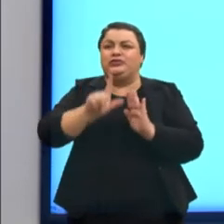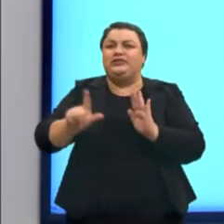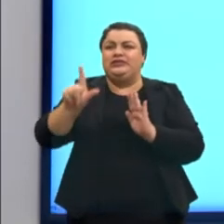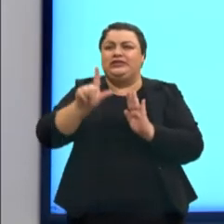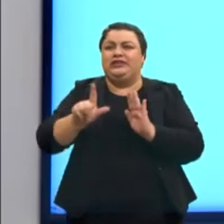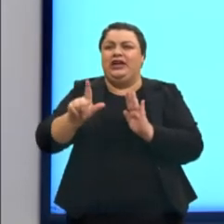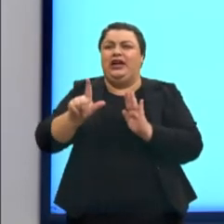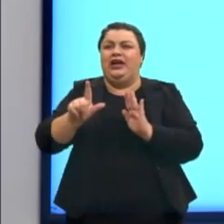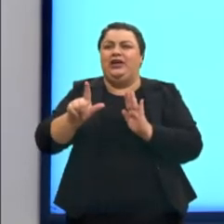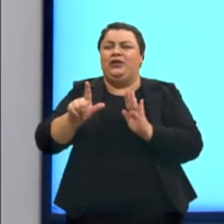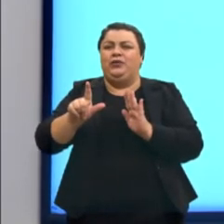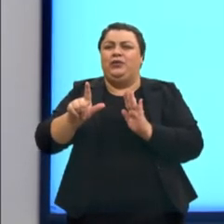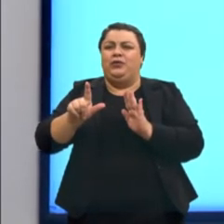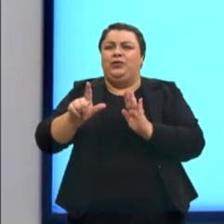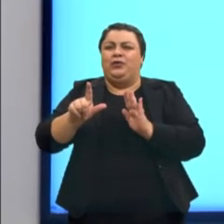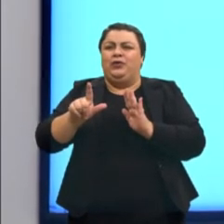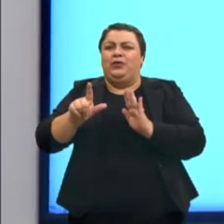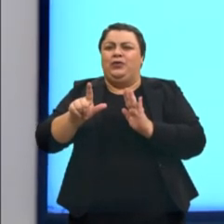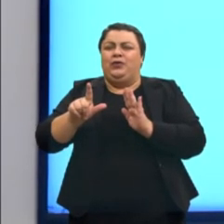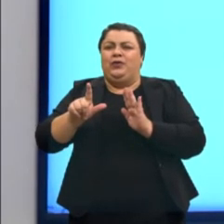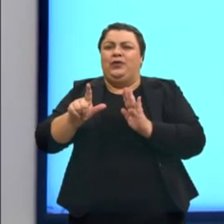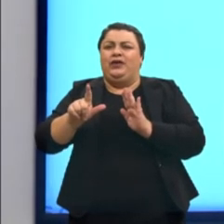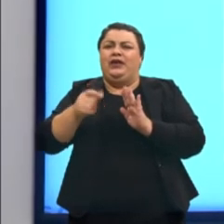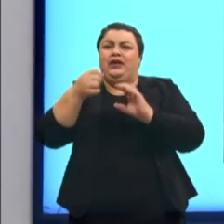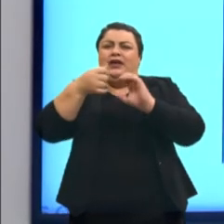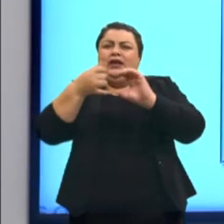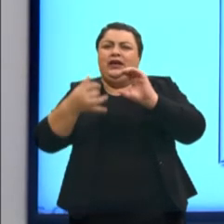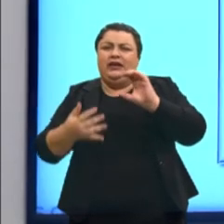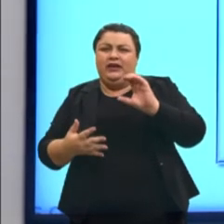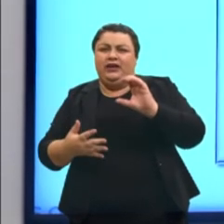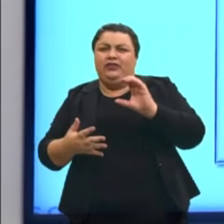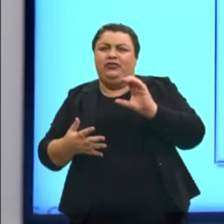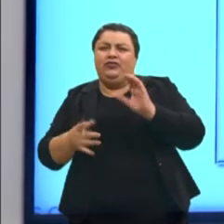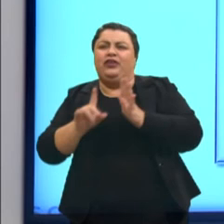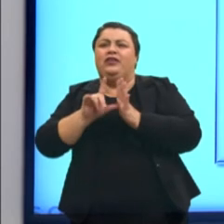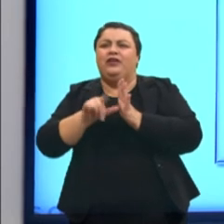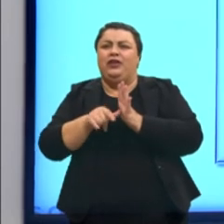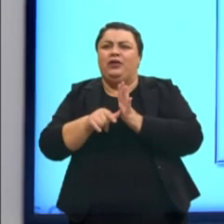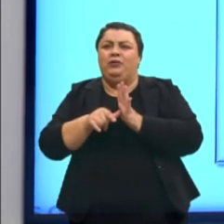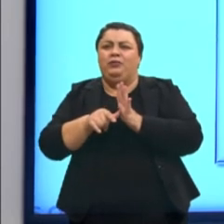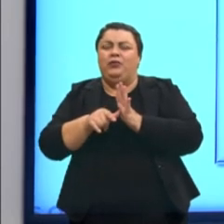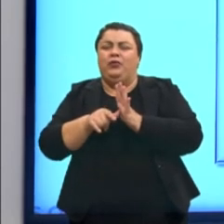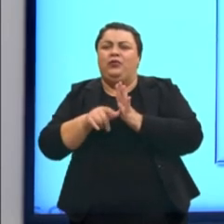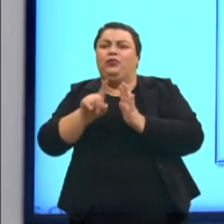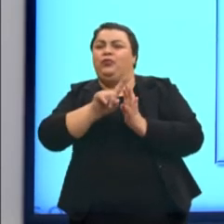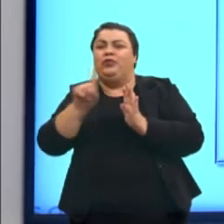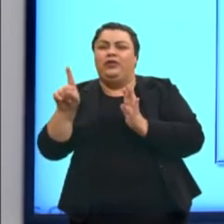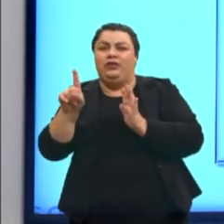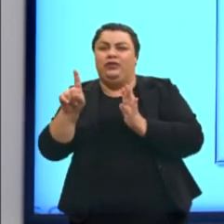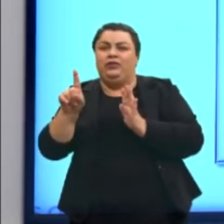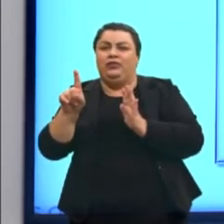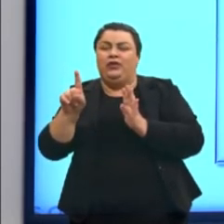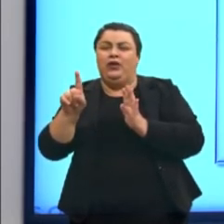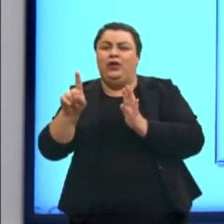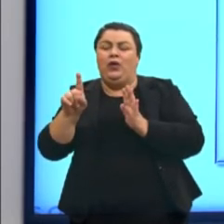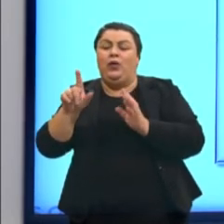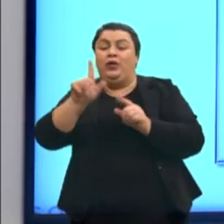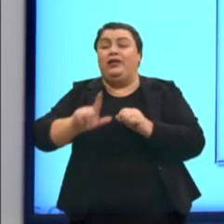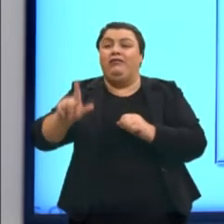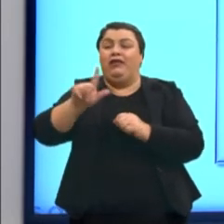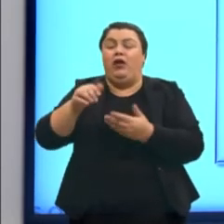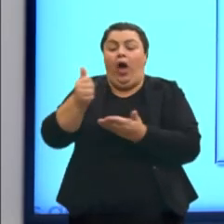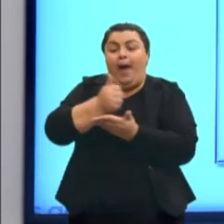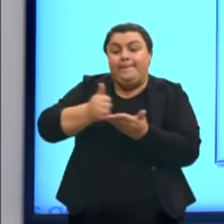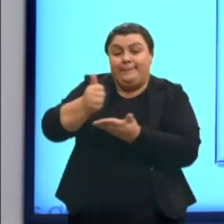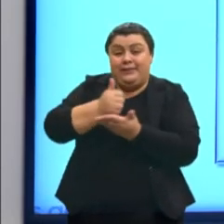e depois as características de um texto que é considerado um texto não literário. A base